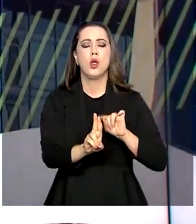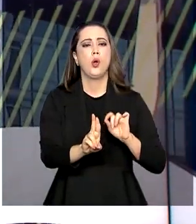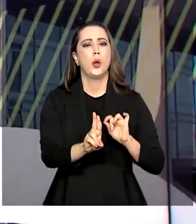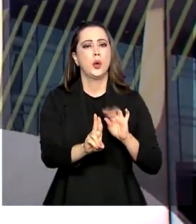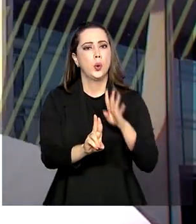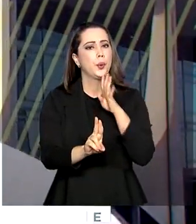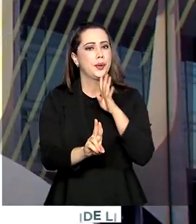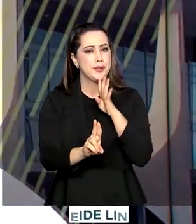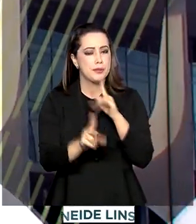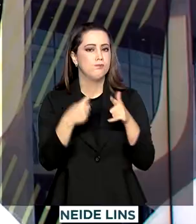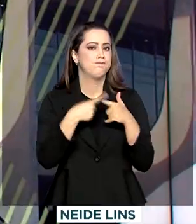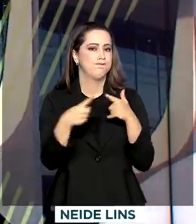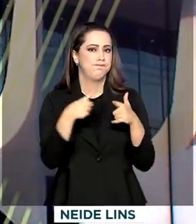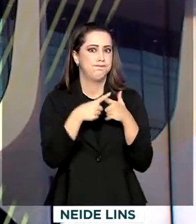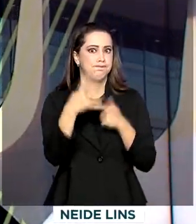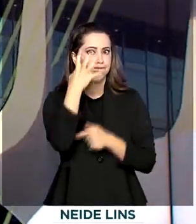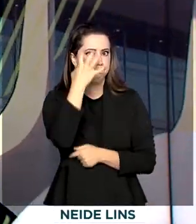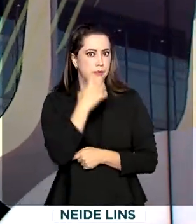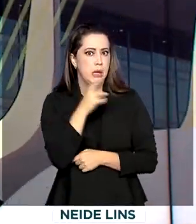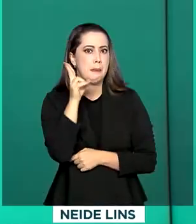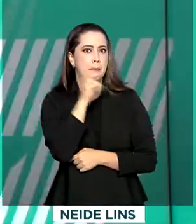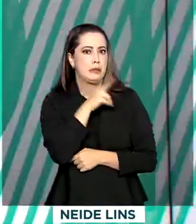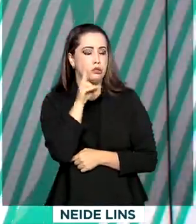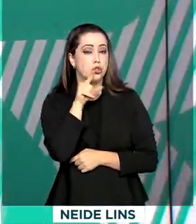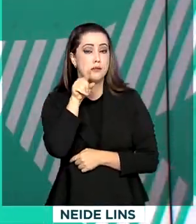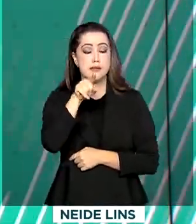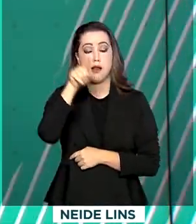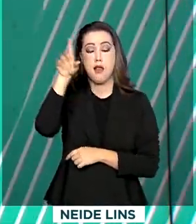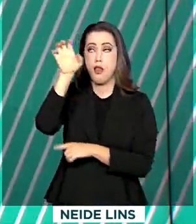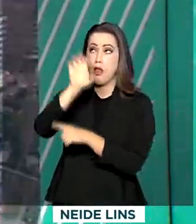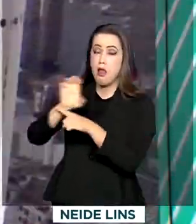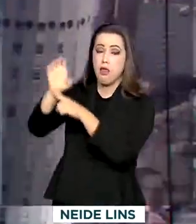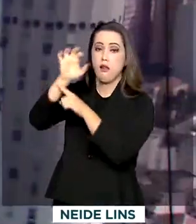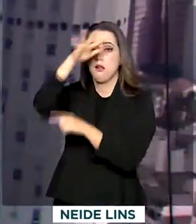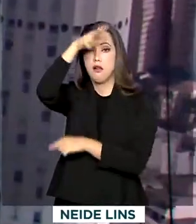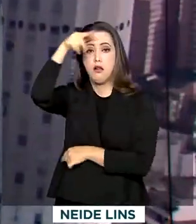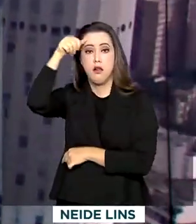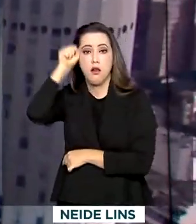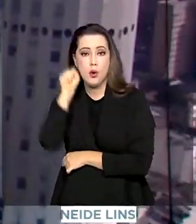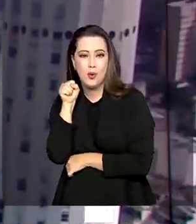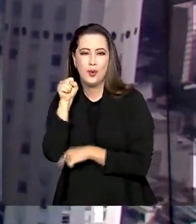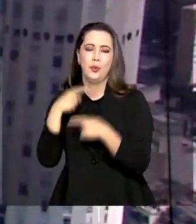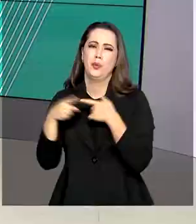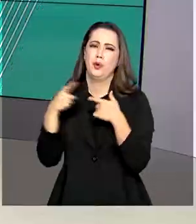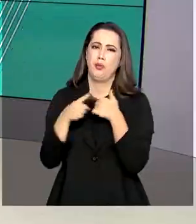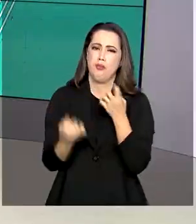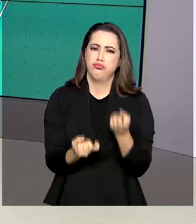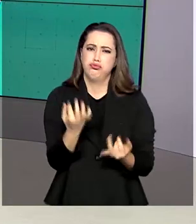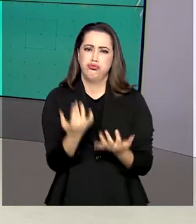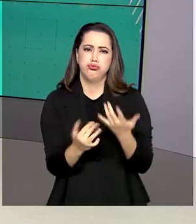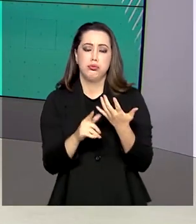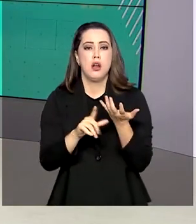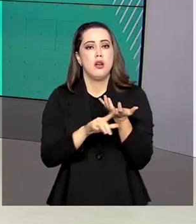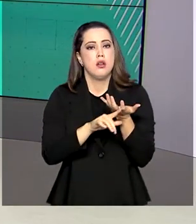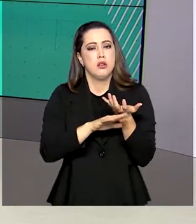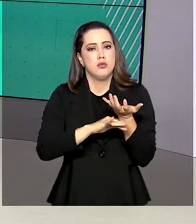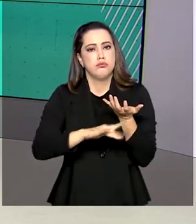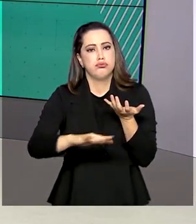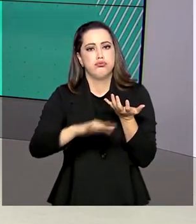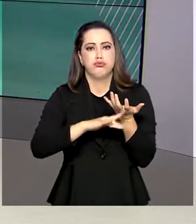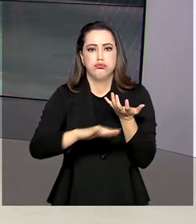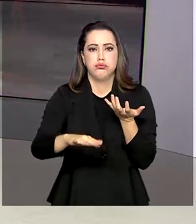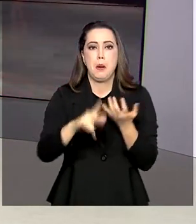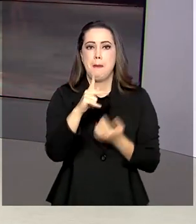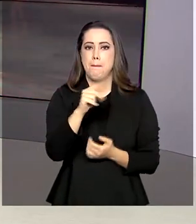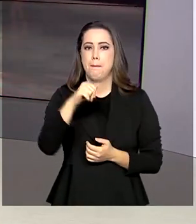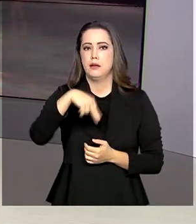União, o reconhecimento do estado de emergência no Mato Grosso do Sul por causa das queimadas no Pantanal. Nós vamos então conversar ao vivo com a